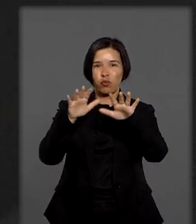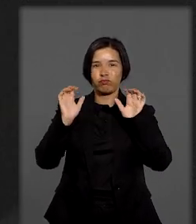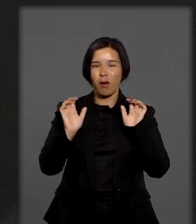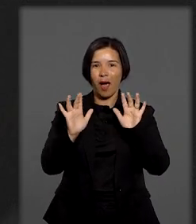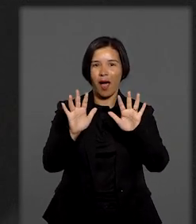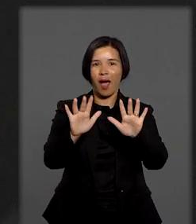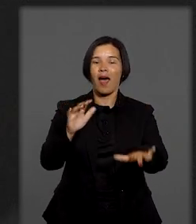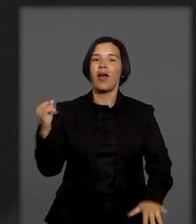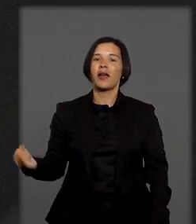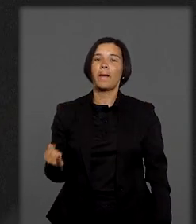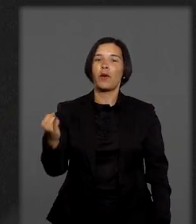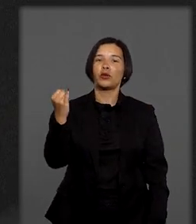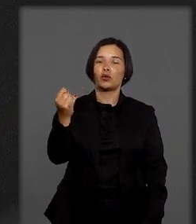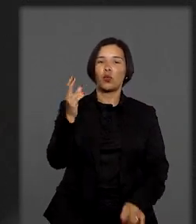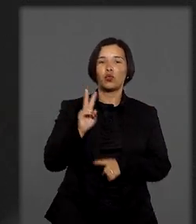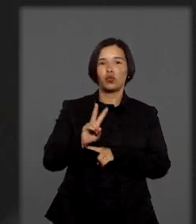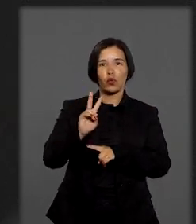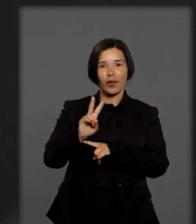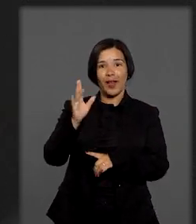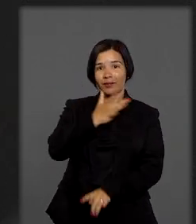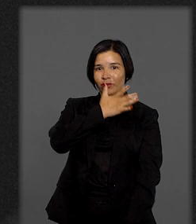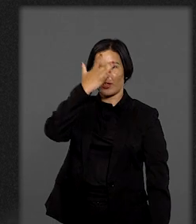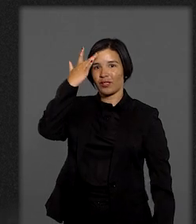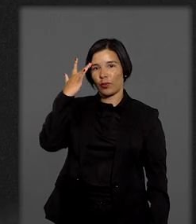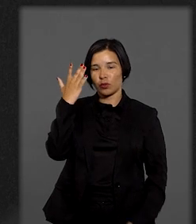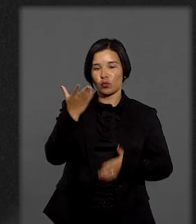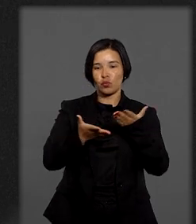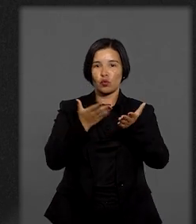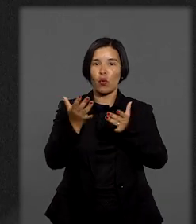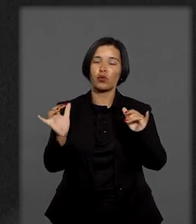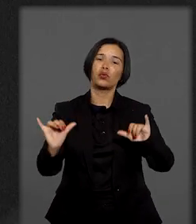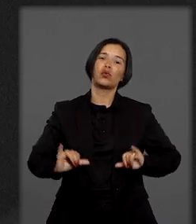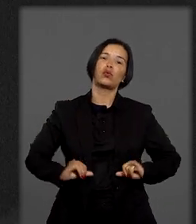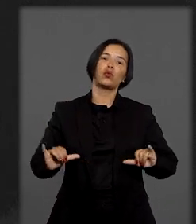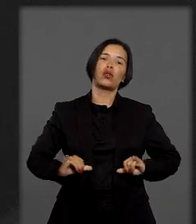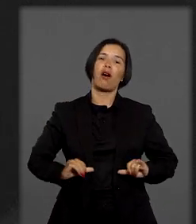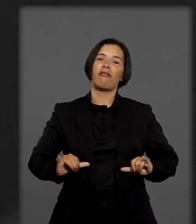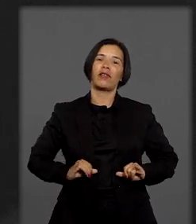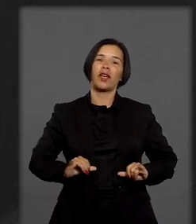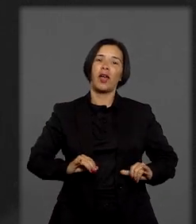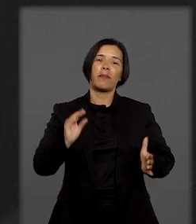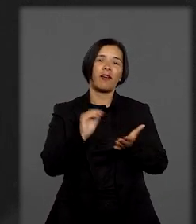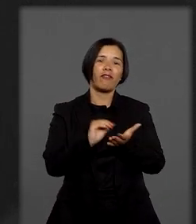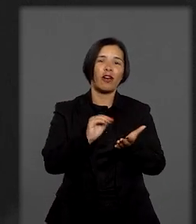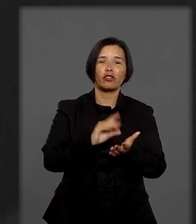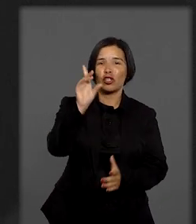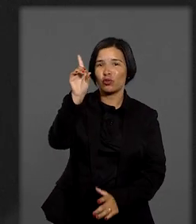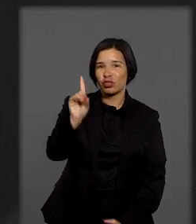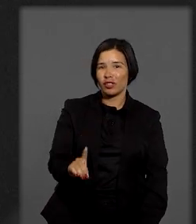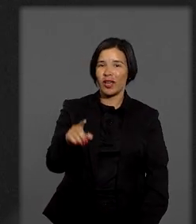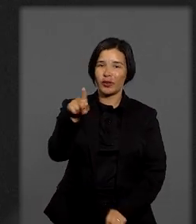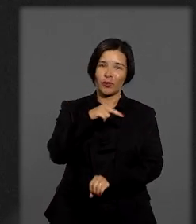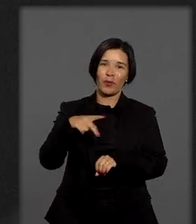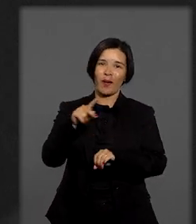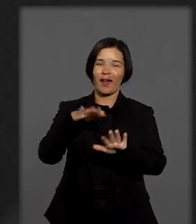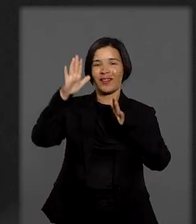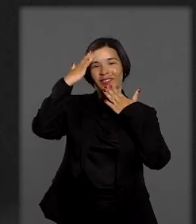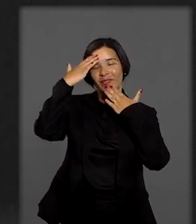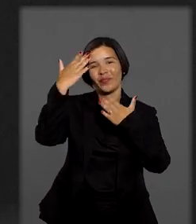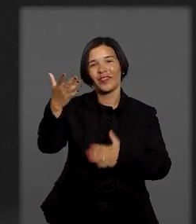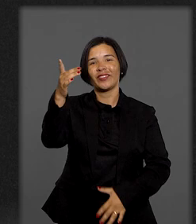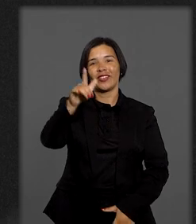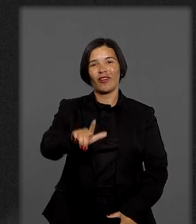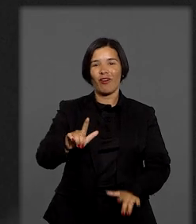Quanto é importante cuidado com as pessoas que sofrem sem seus direitos reconhecidos no país. E agradecer